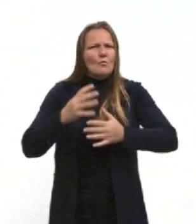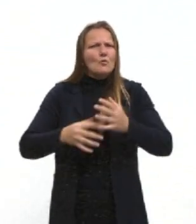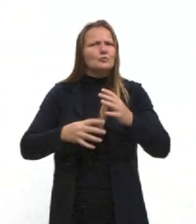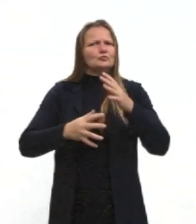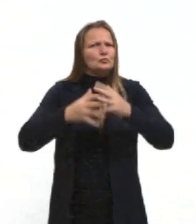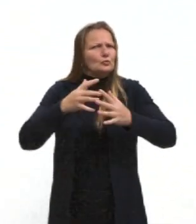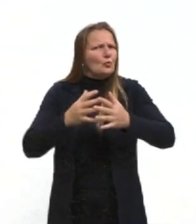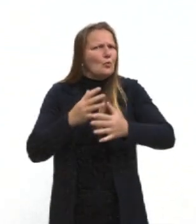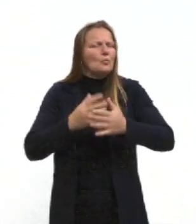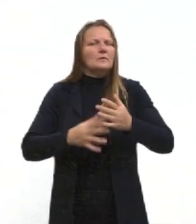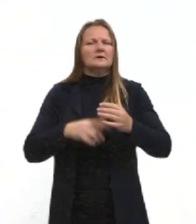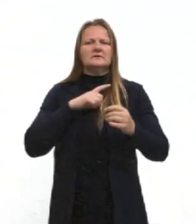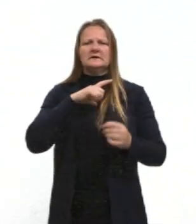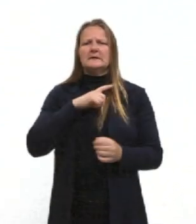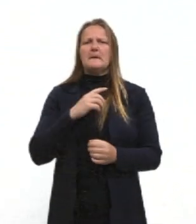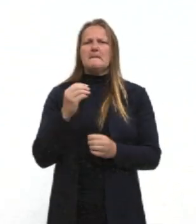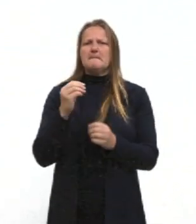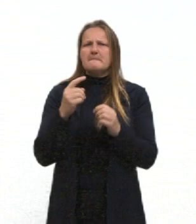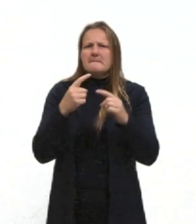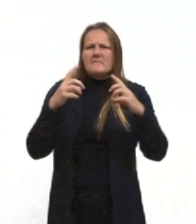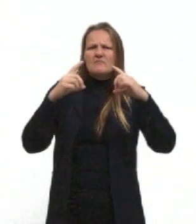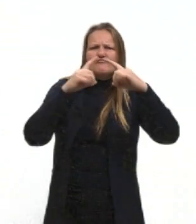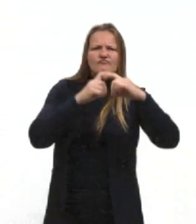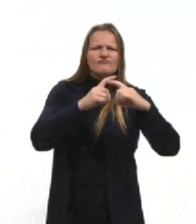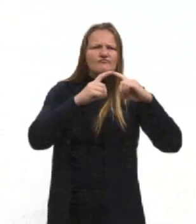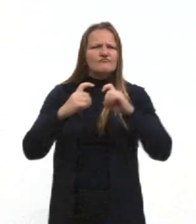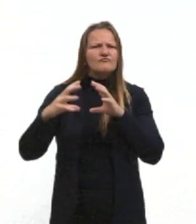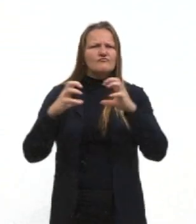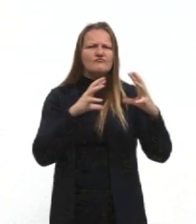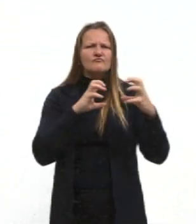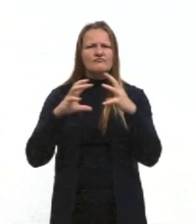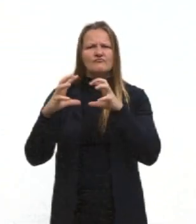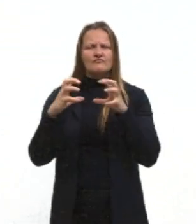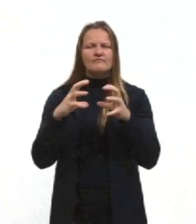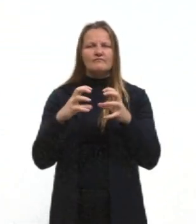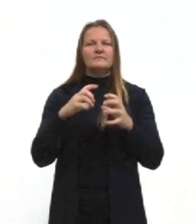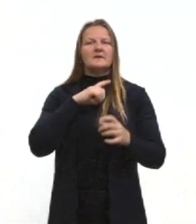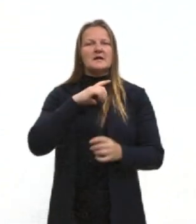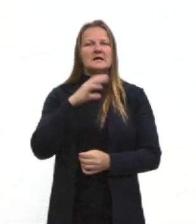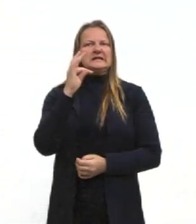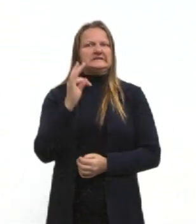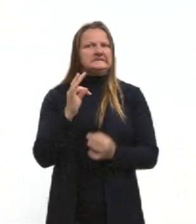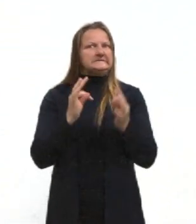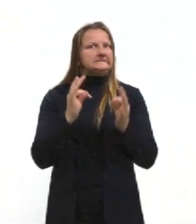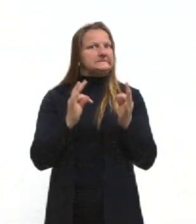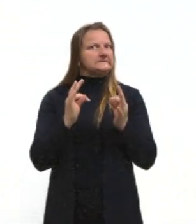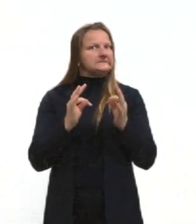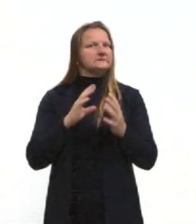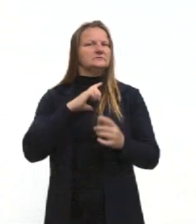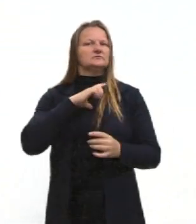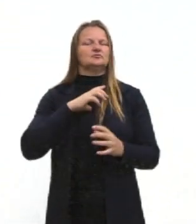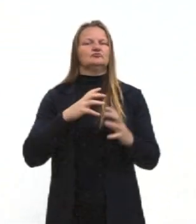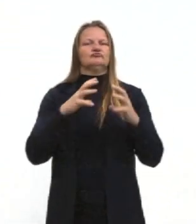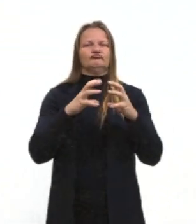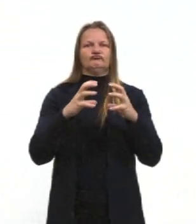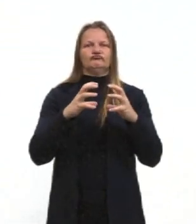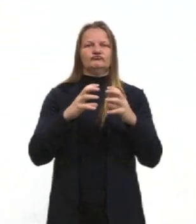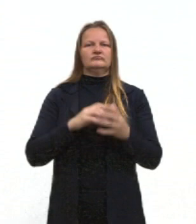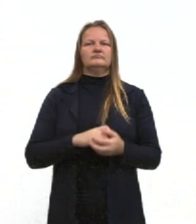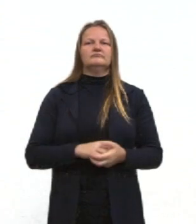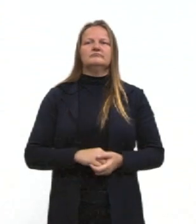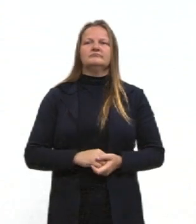tensões aí que podem cair, podem ser objeto de alguma das nossas questões aí do Enem, tá?